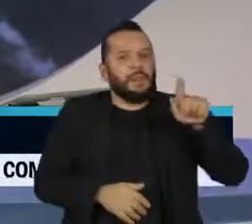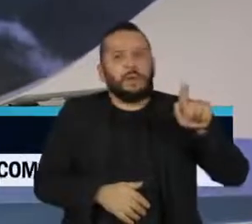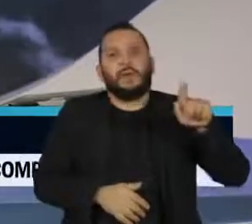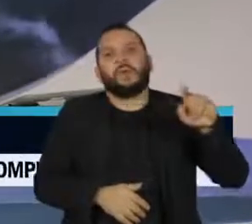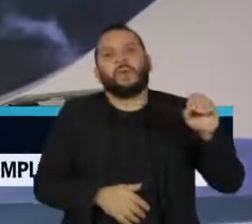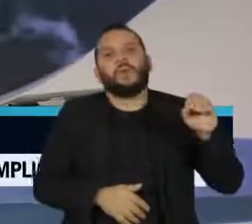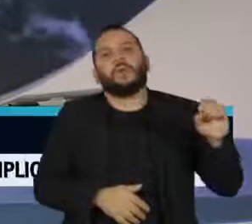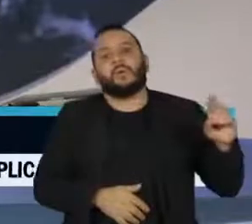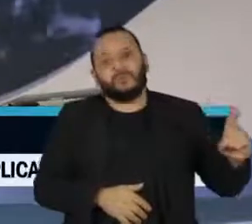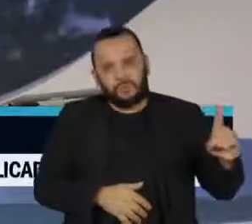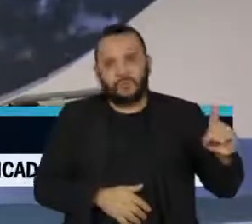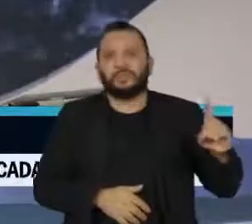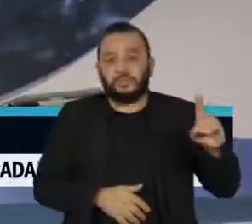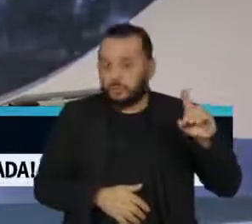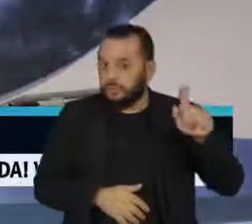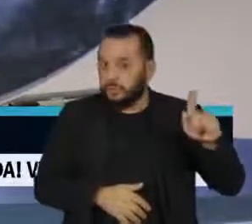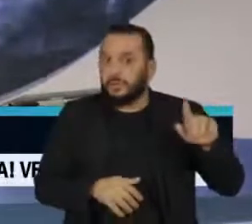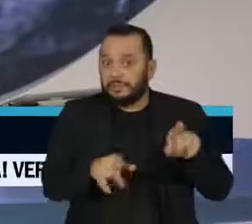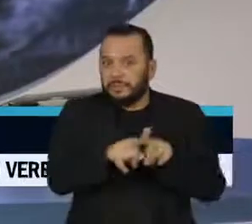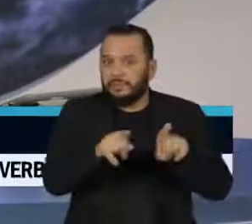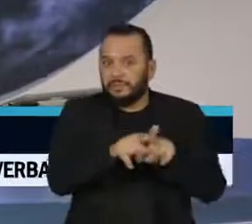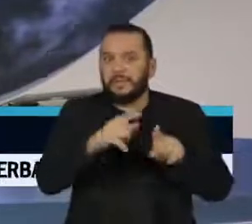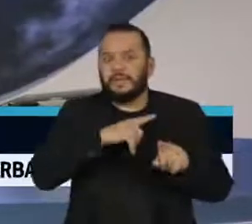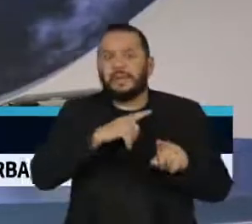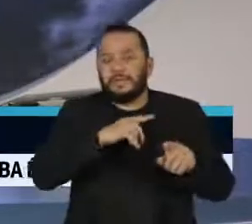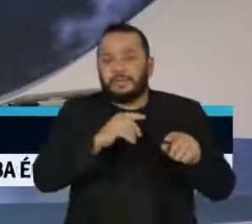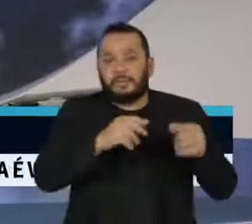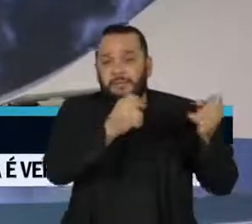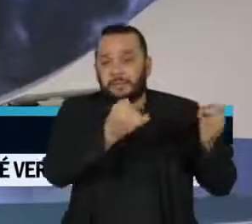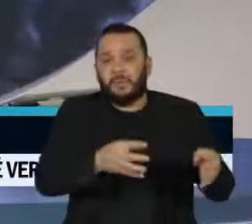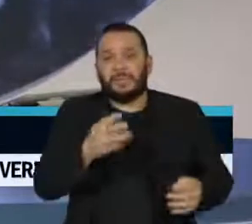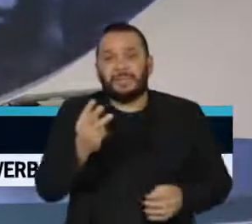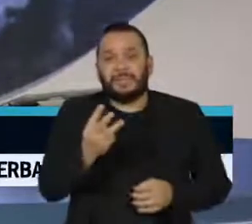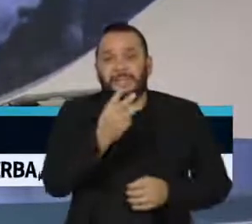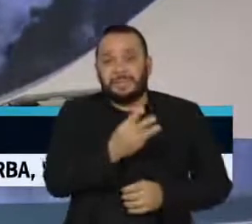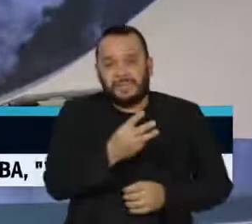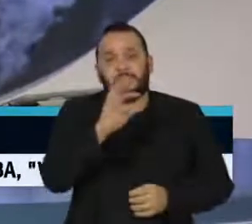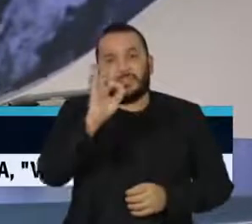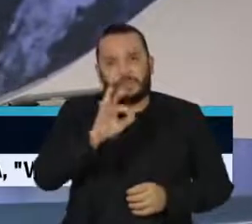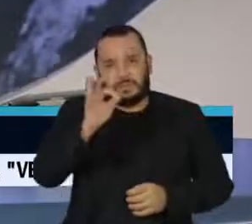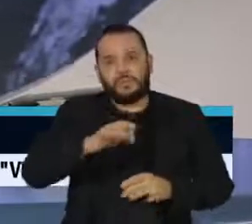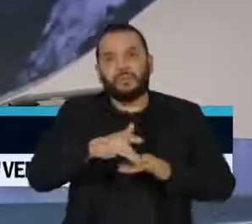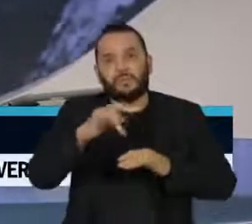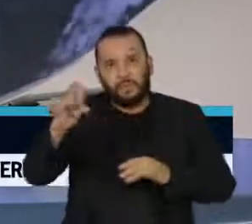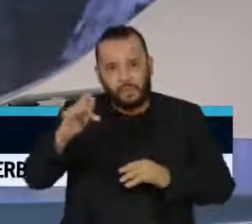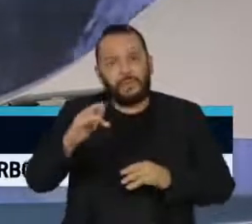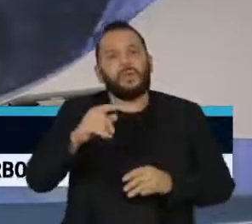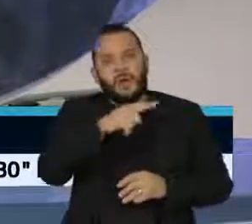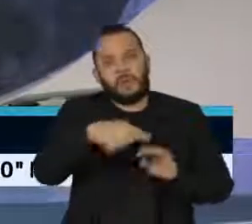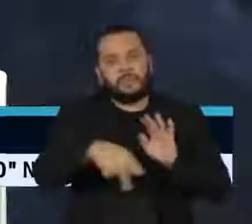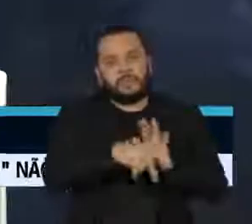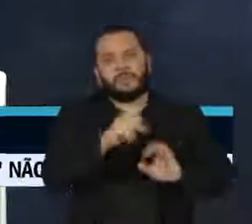representantes da Marçã, dizendo que 36% do ouro refinado vinha da empresa em 2021.